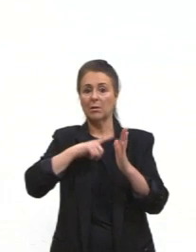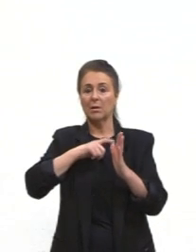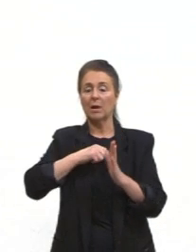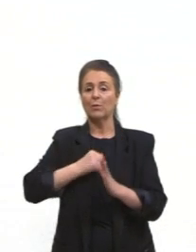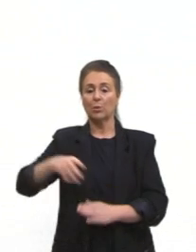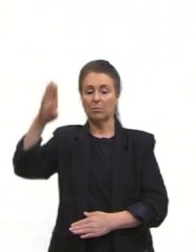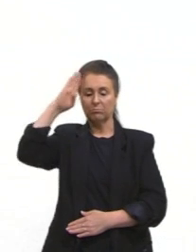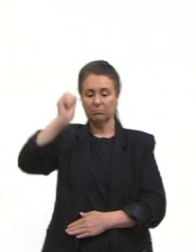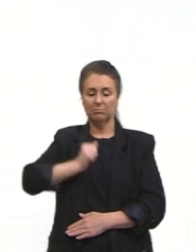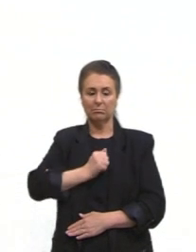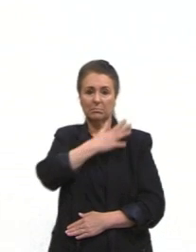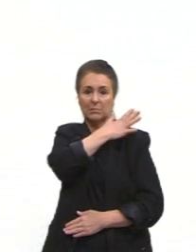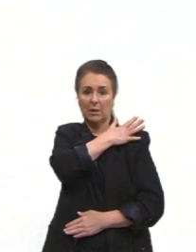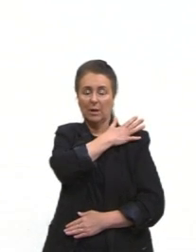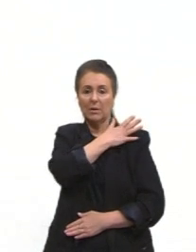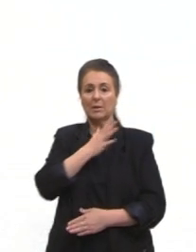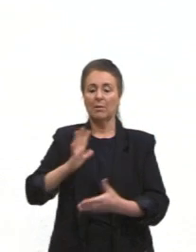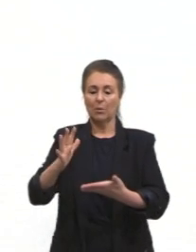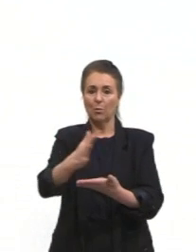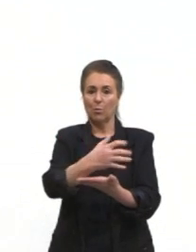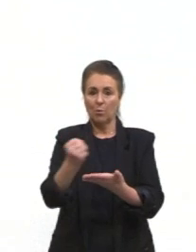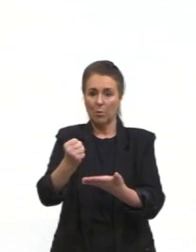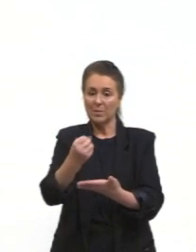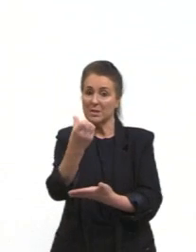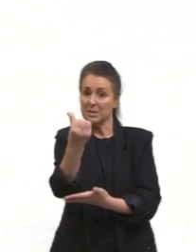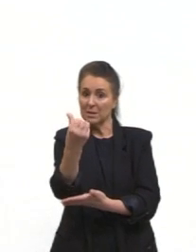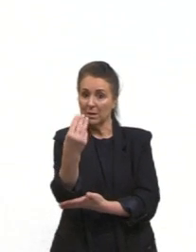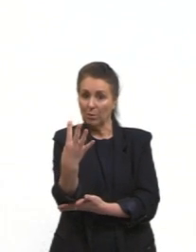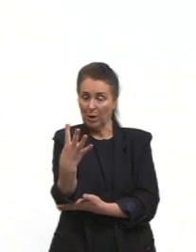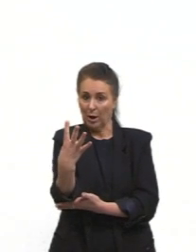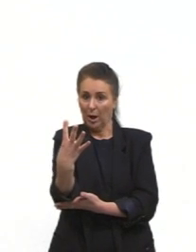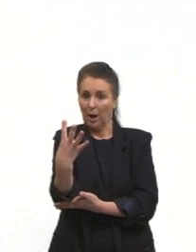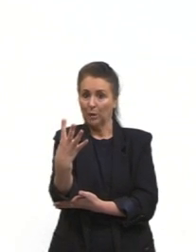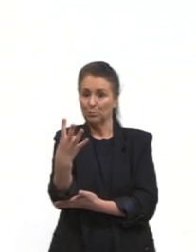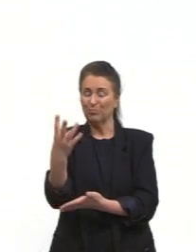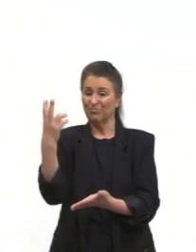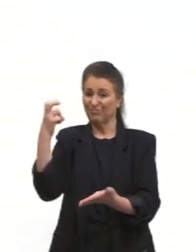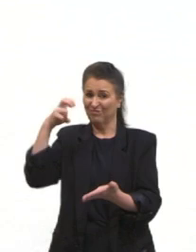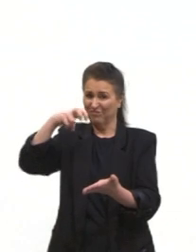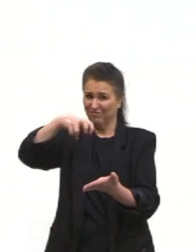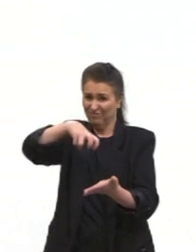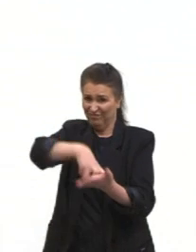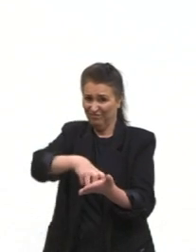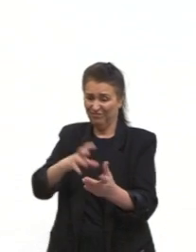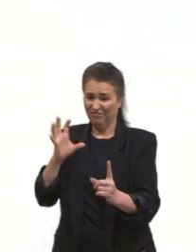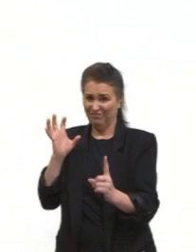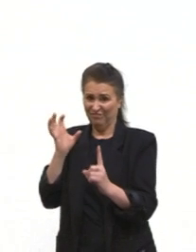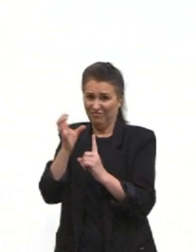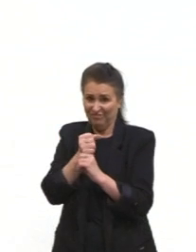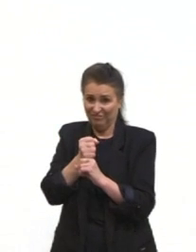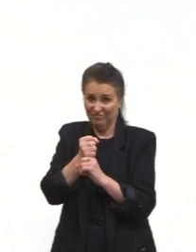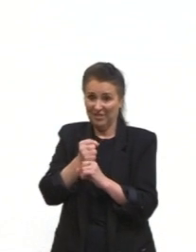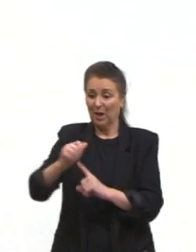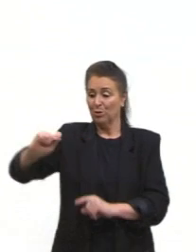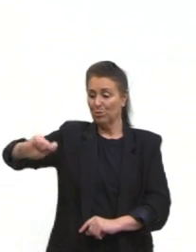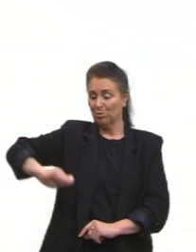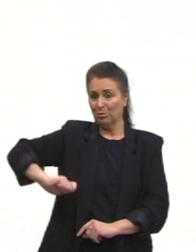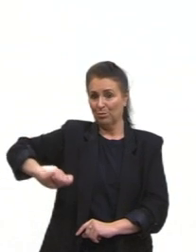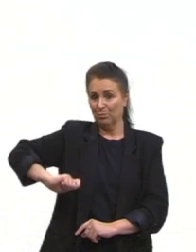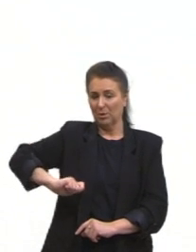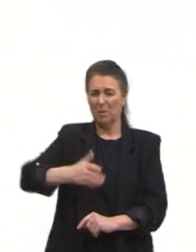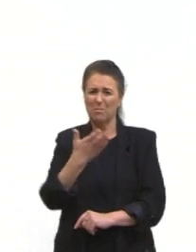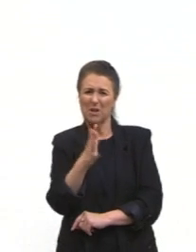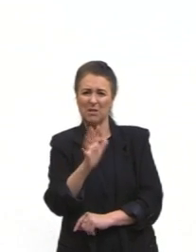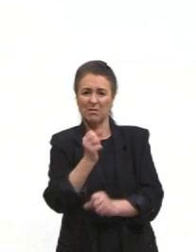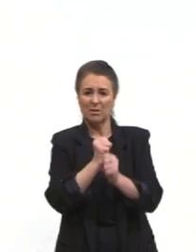militar, o golpe em 64, a repressão, o AI-5, a tortura. Lá por 79,